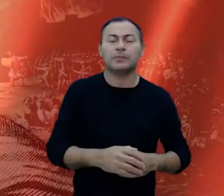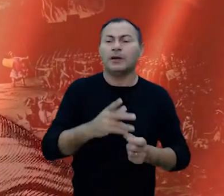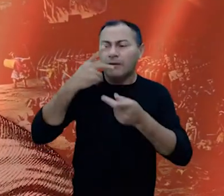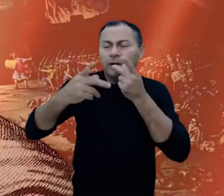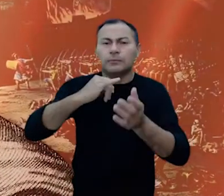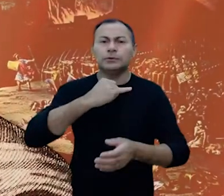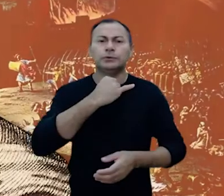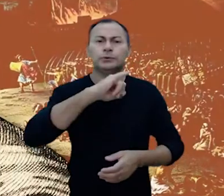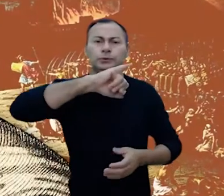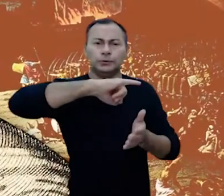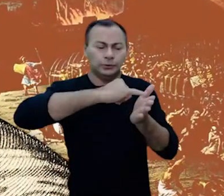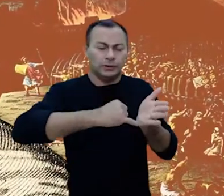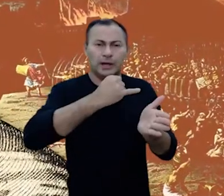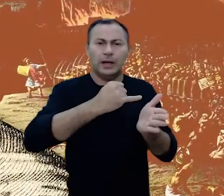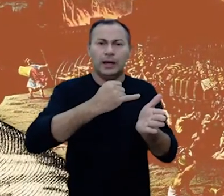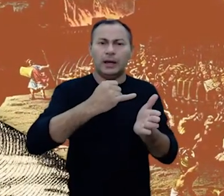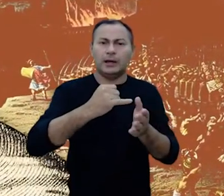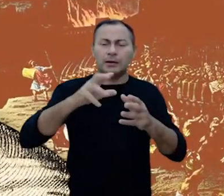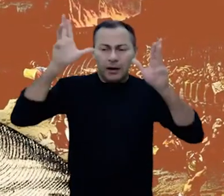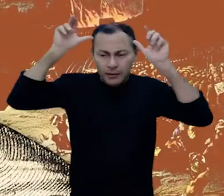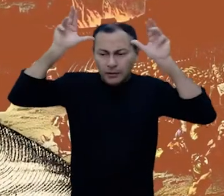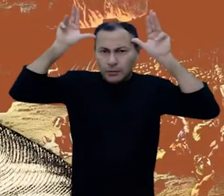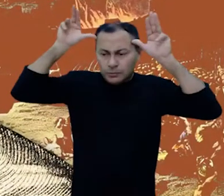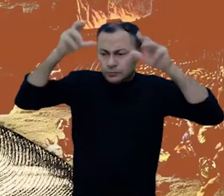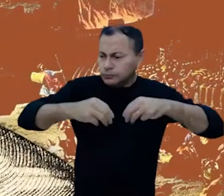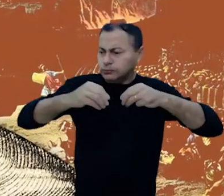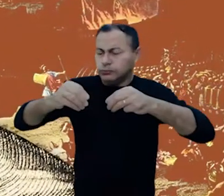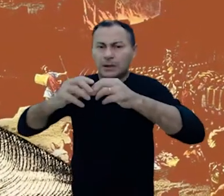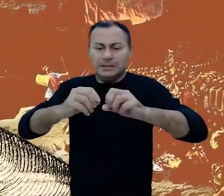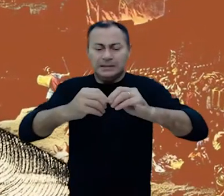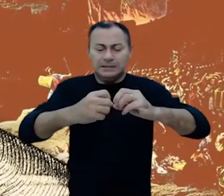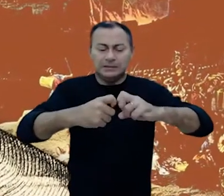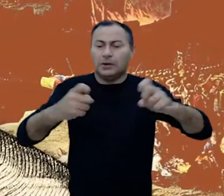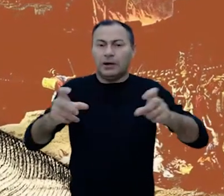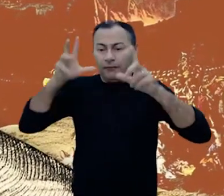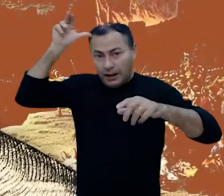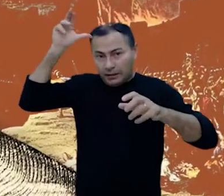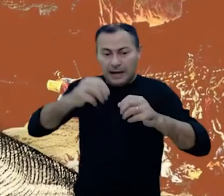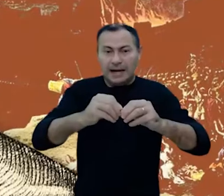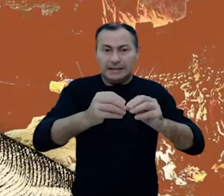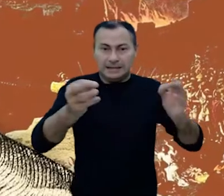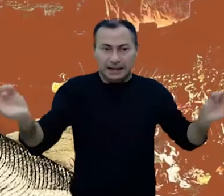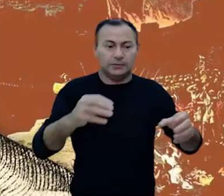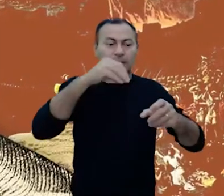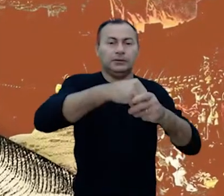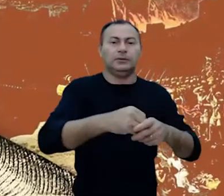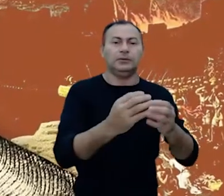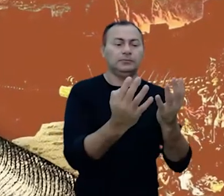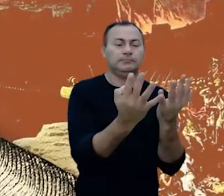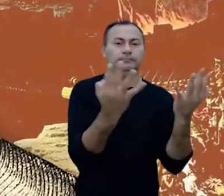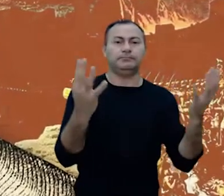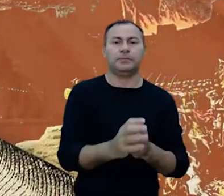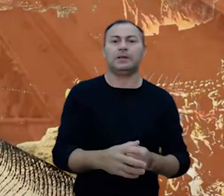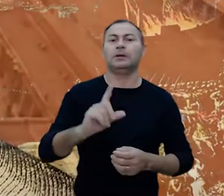Flávio José diz que nem cavalos puxando em direção oposta conseguiriam rasgar aquele véu, que estava lá no